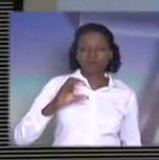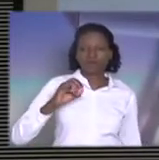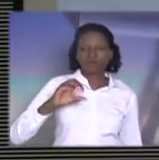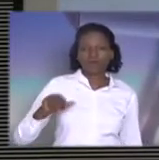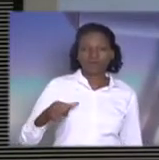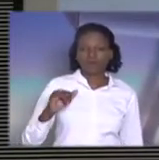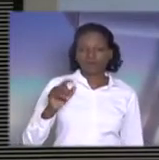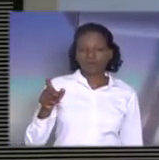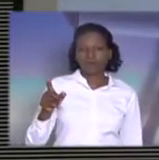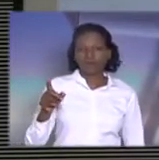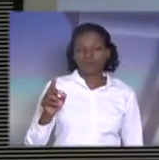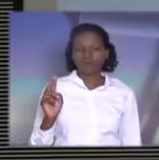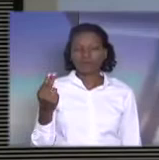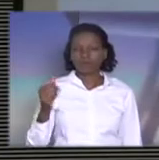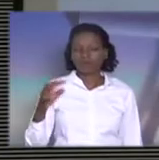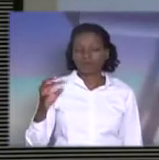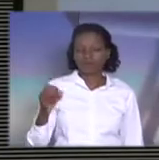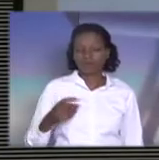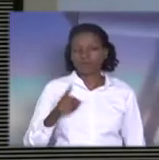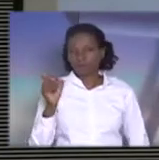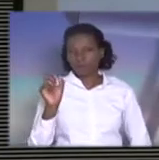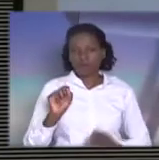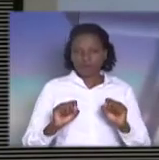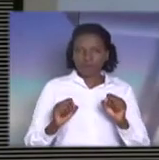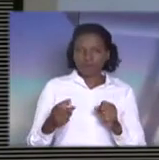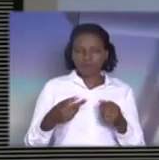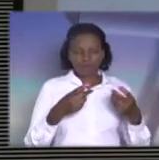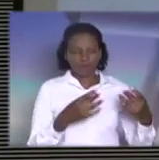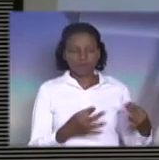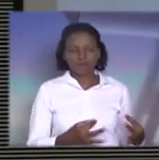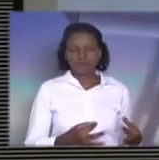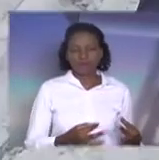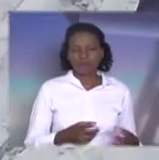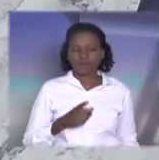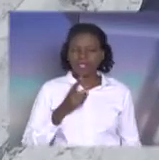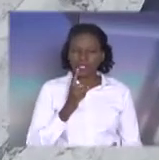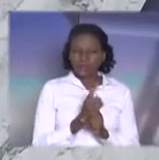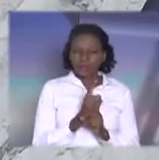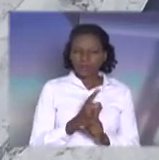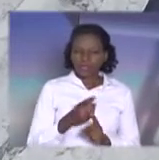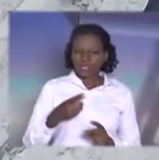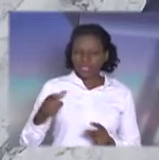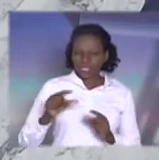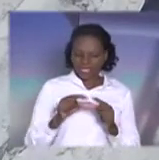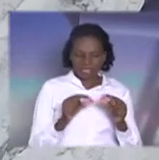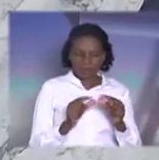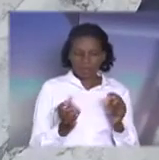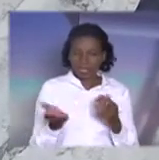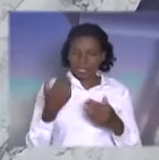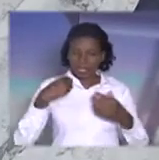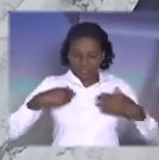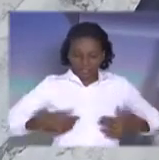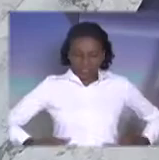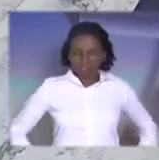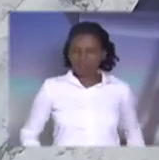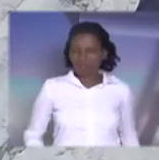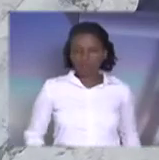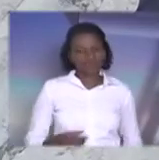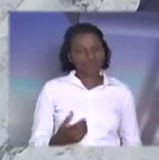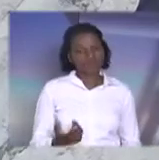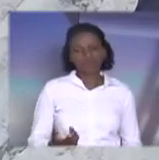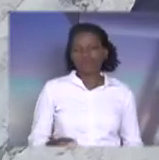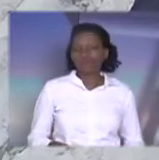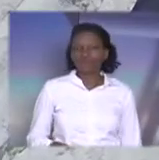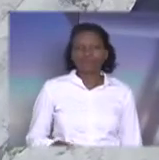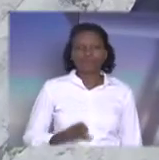desmentir. Se você tomar um tiro de 22, para achar essa bala dentro do seu organismo, se não tiver um raio-x na hora, alguma coisa, vai ter